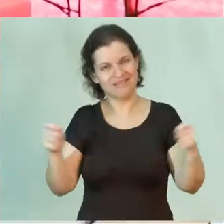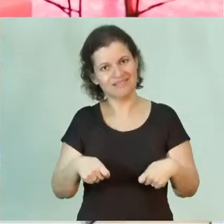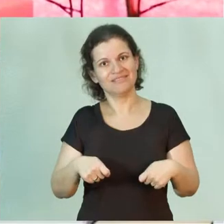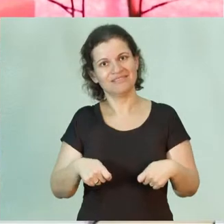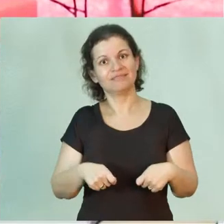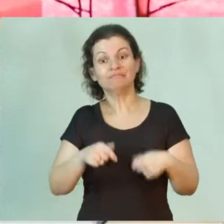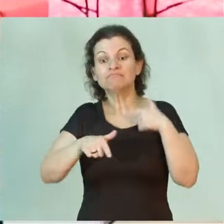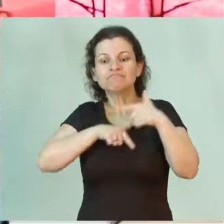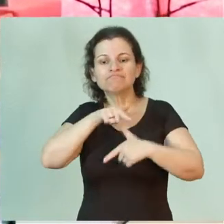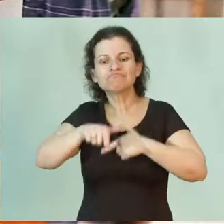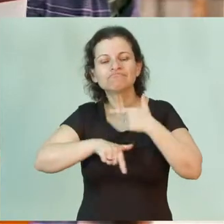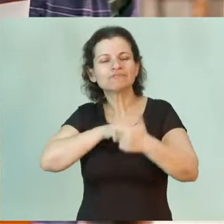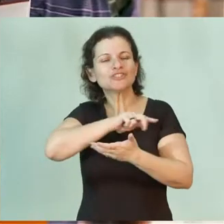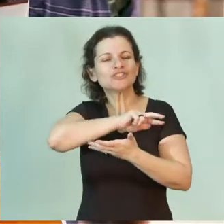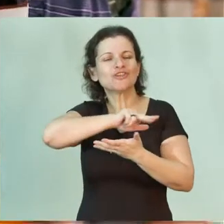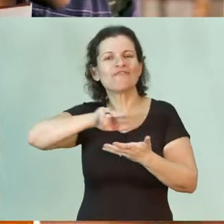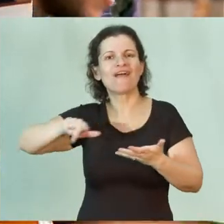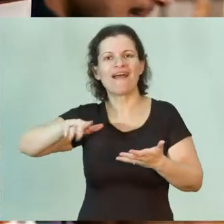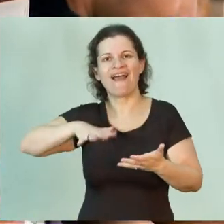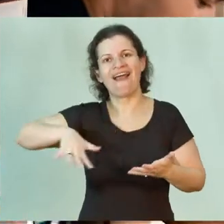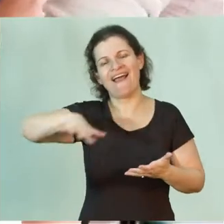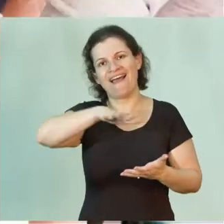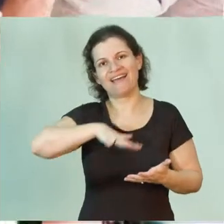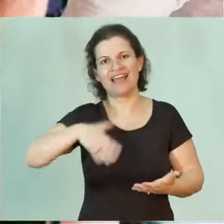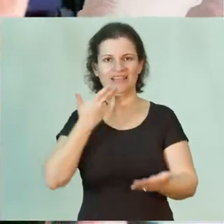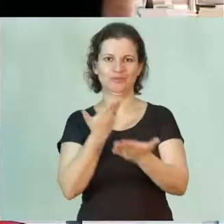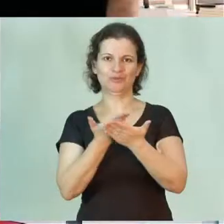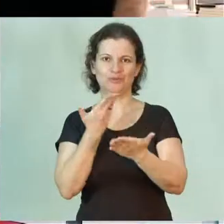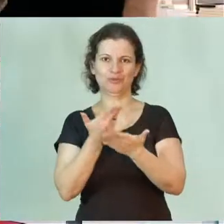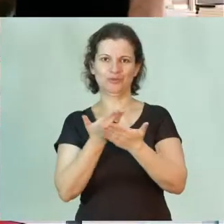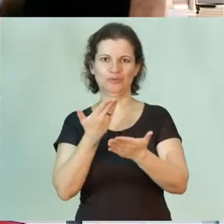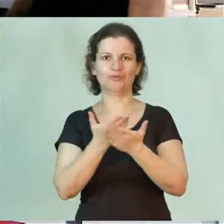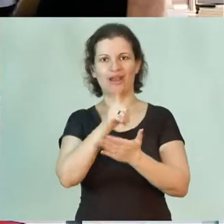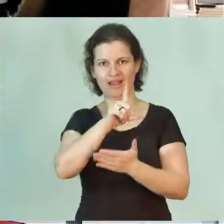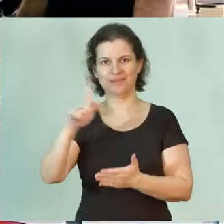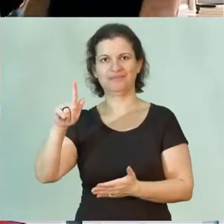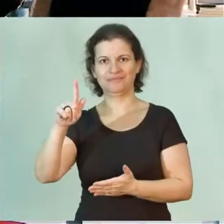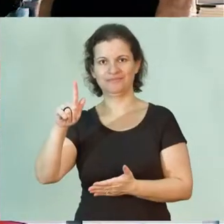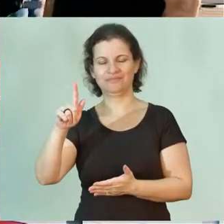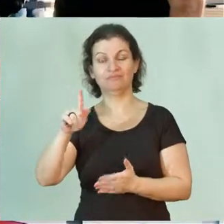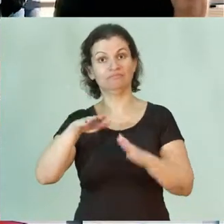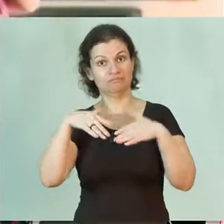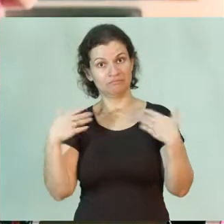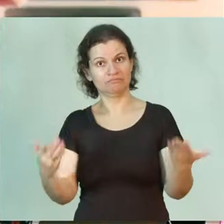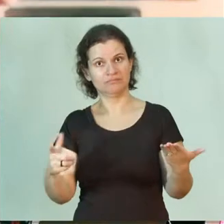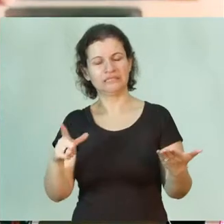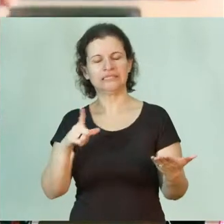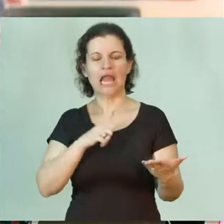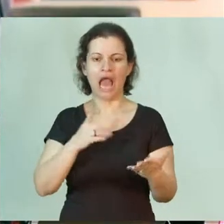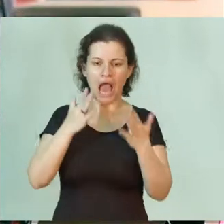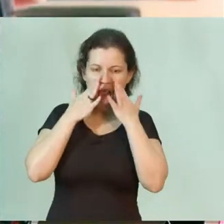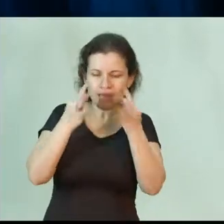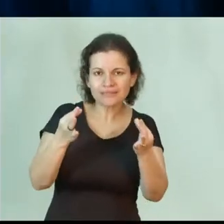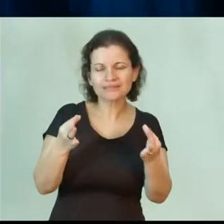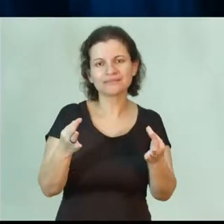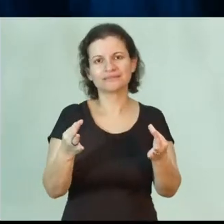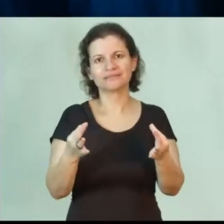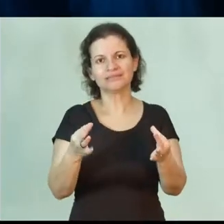a atuarem nas diversas áreas de estudos da linguagem. Então, atentos às